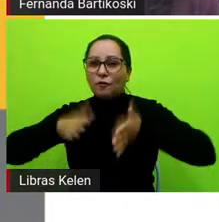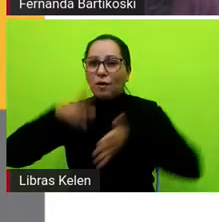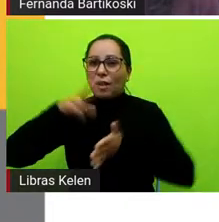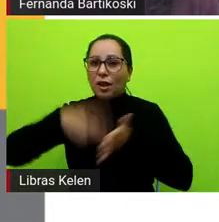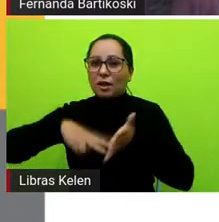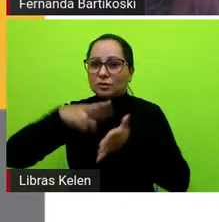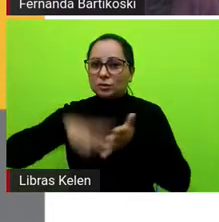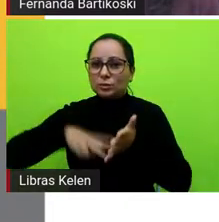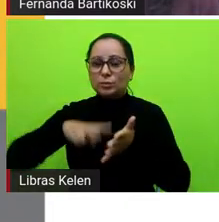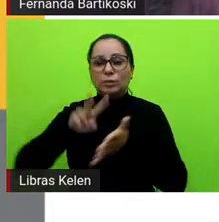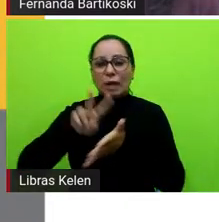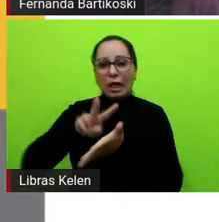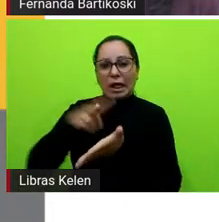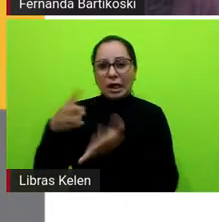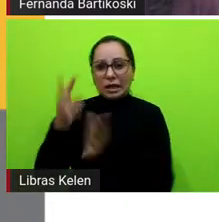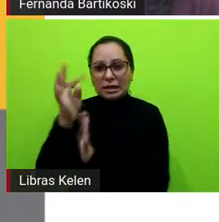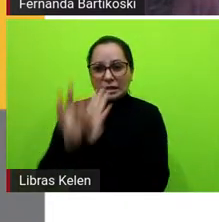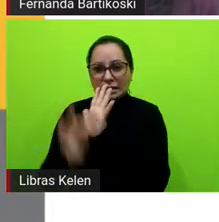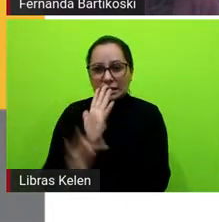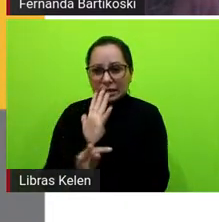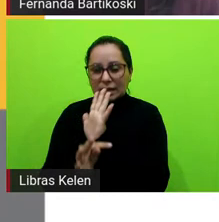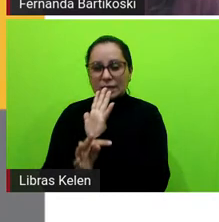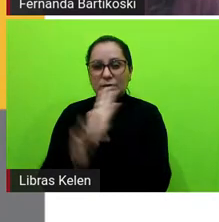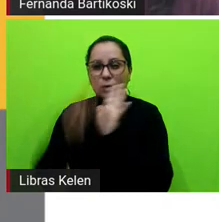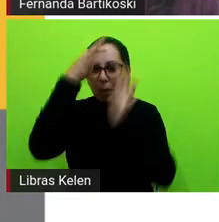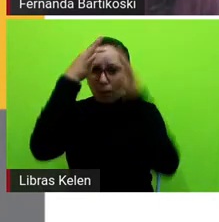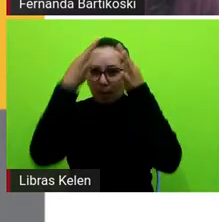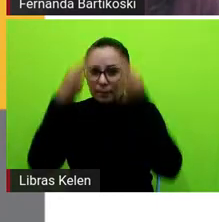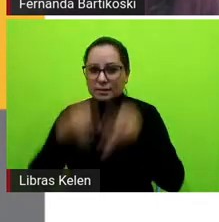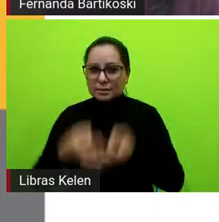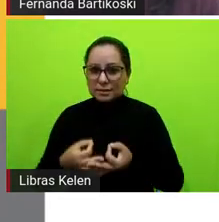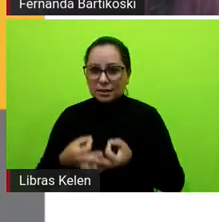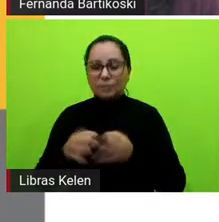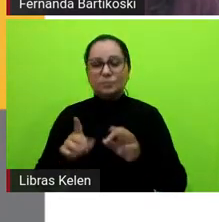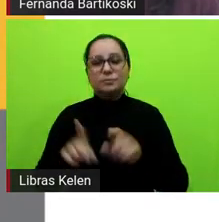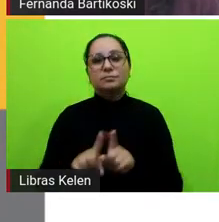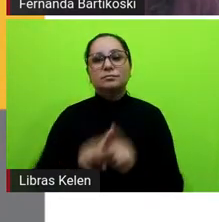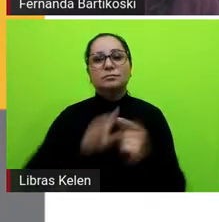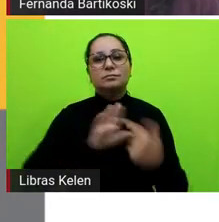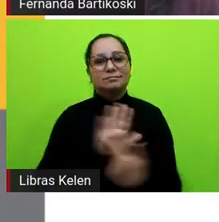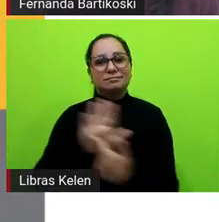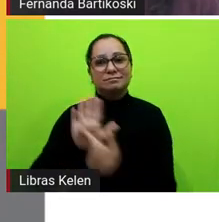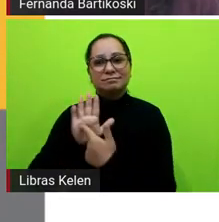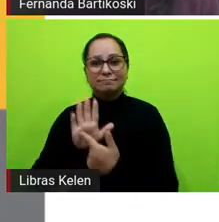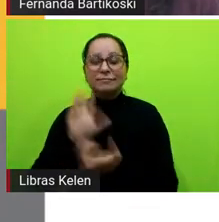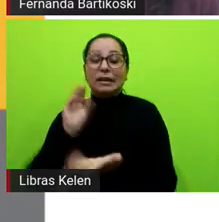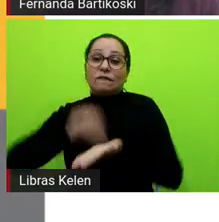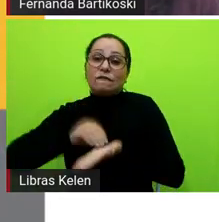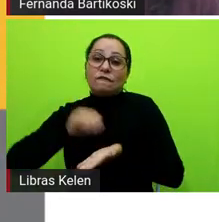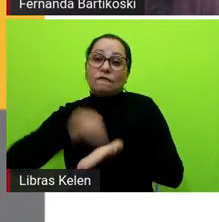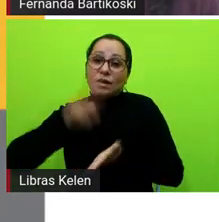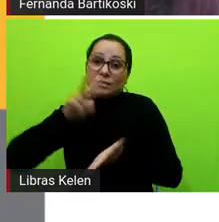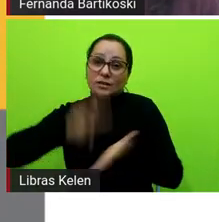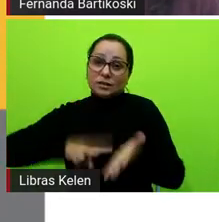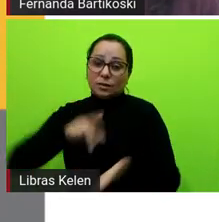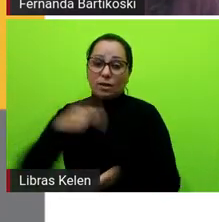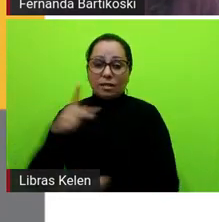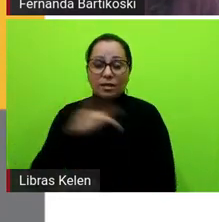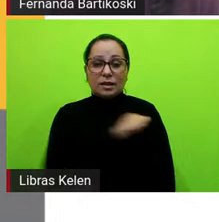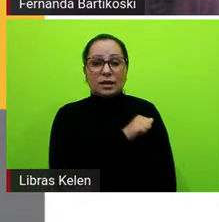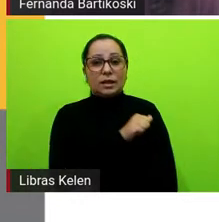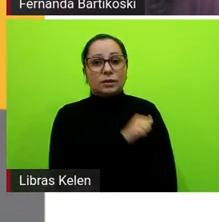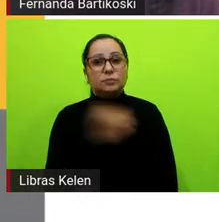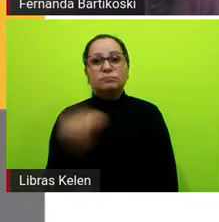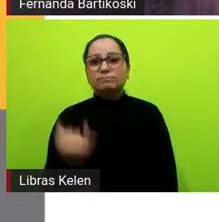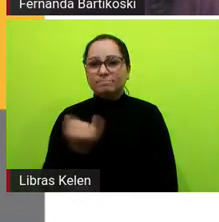interpretação, compreensão, trouxe também a falta de leitura dos alunos como uma questão relevante, ou as